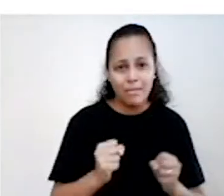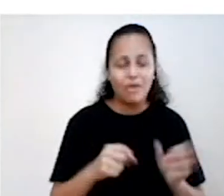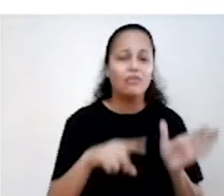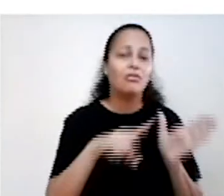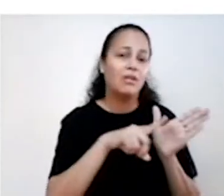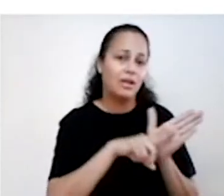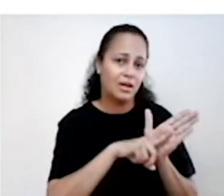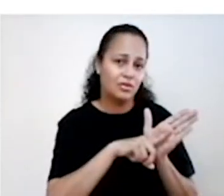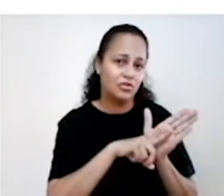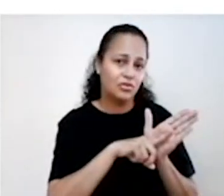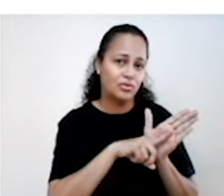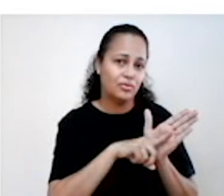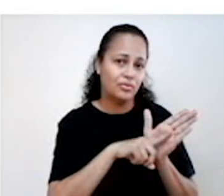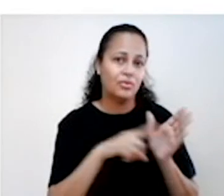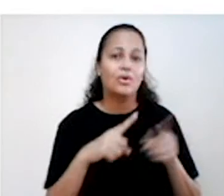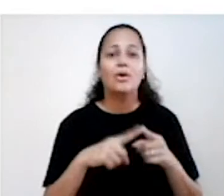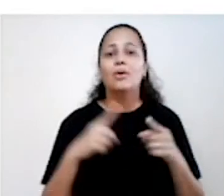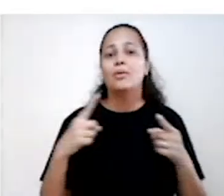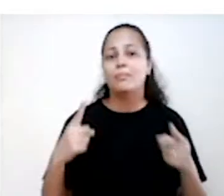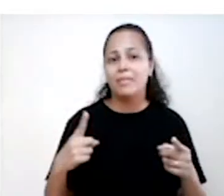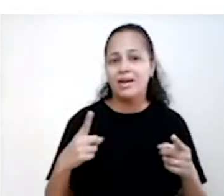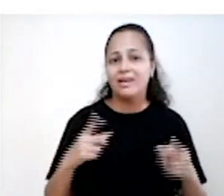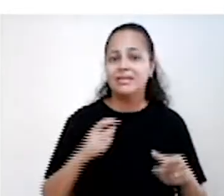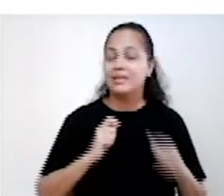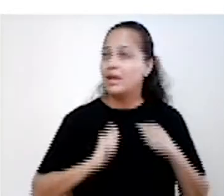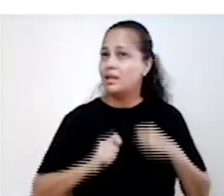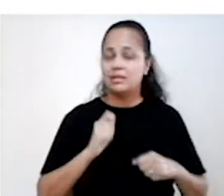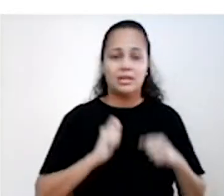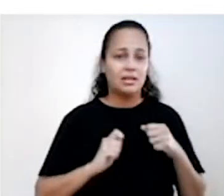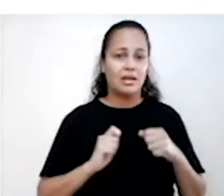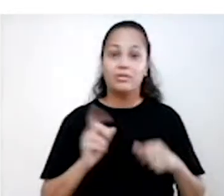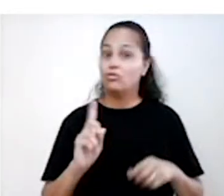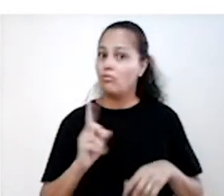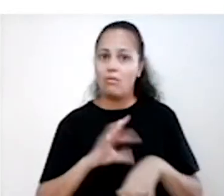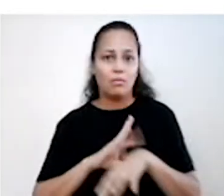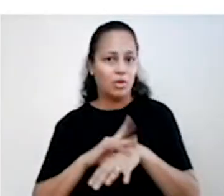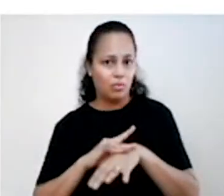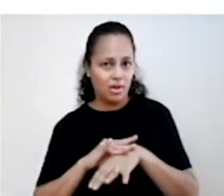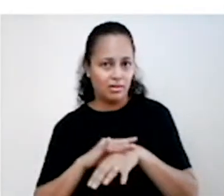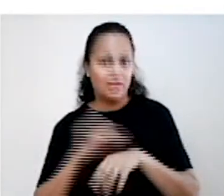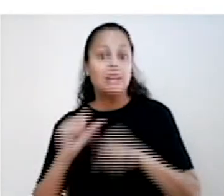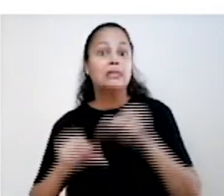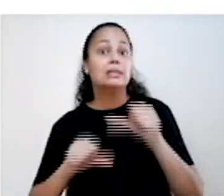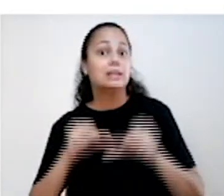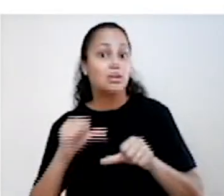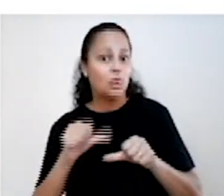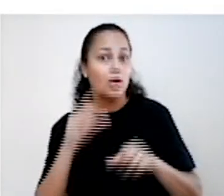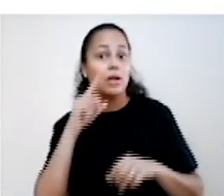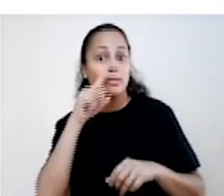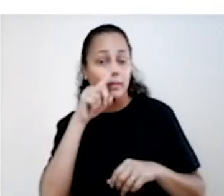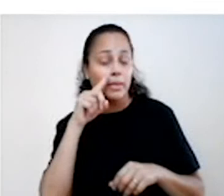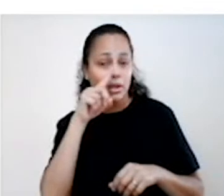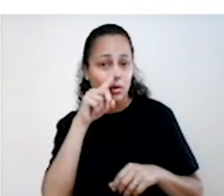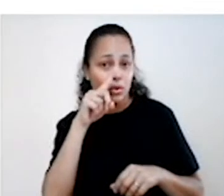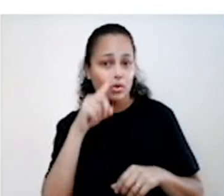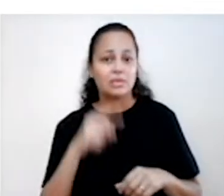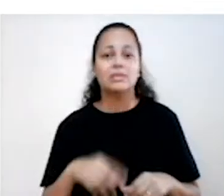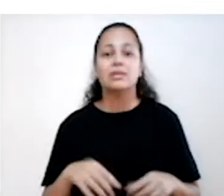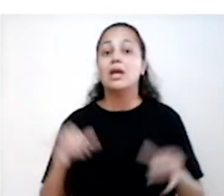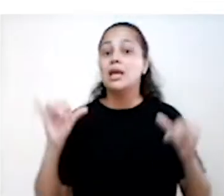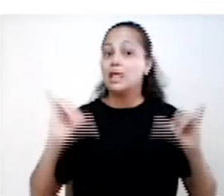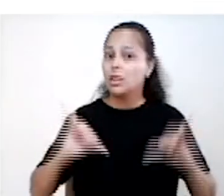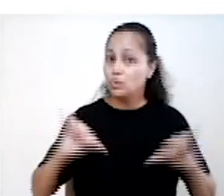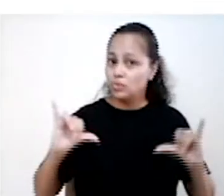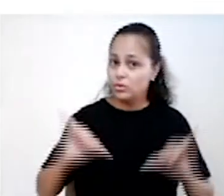negativo, mas apesar disso, nem sempre a ansiedade é uma doença. Ela se torna alarmante quando o sofrimento